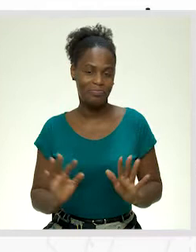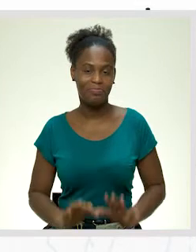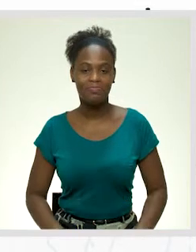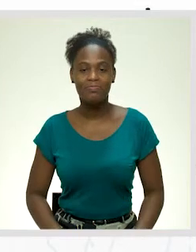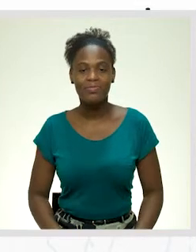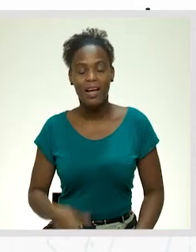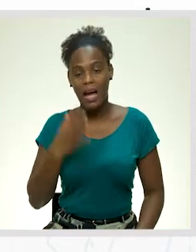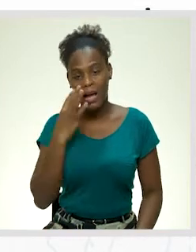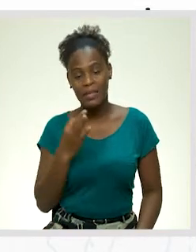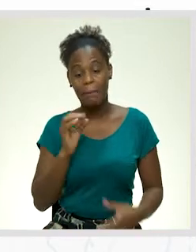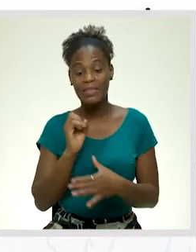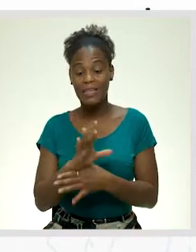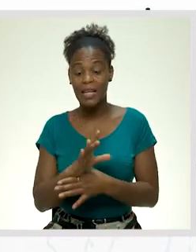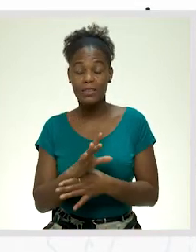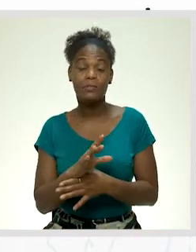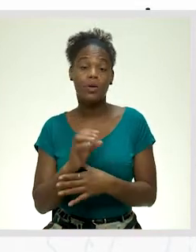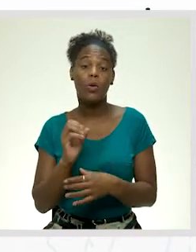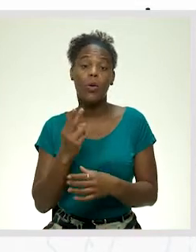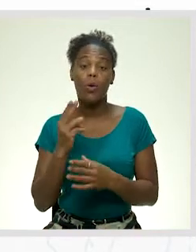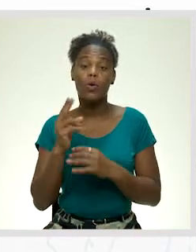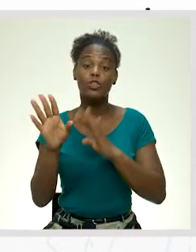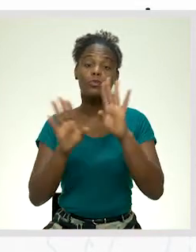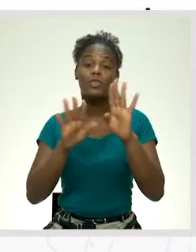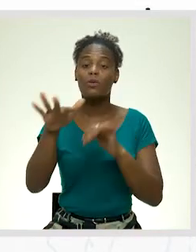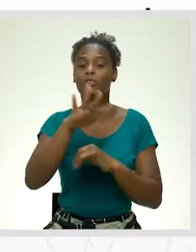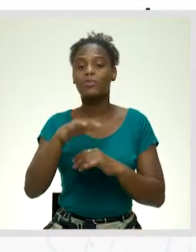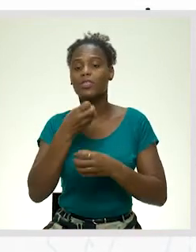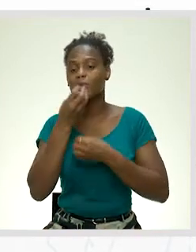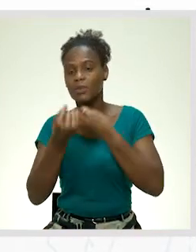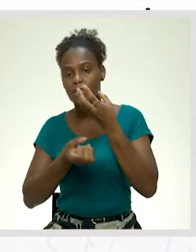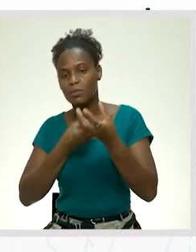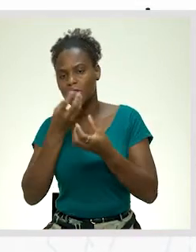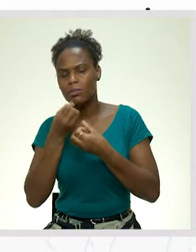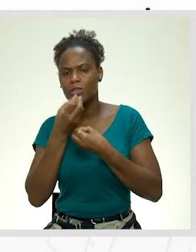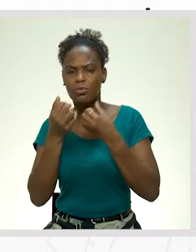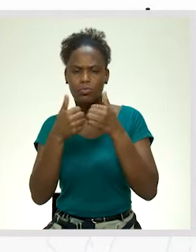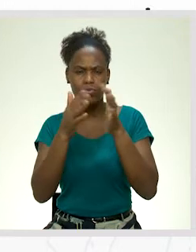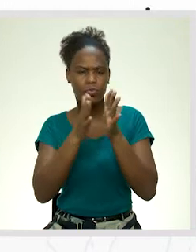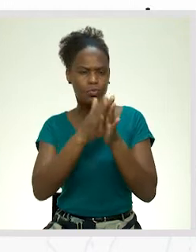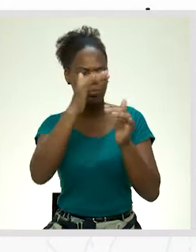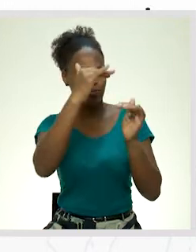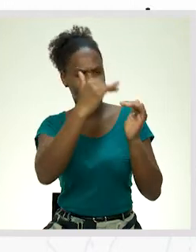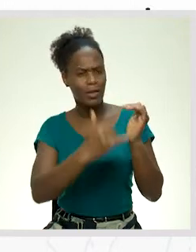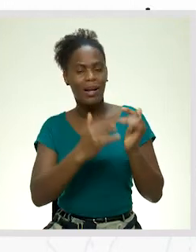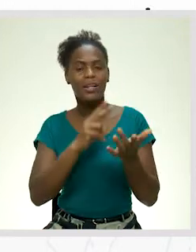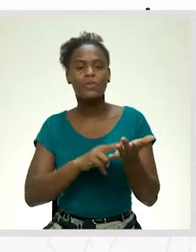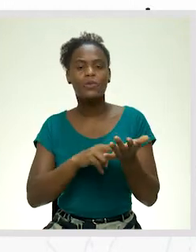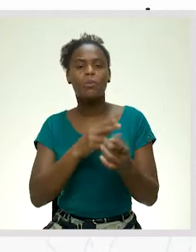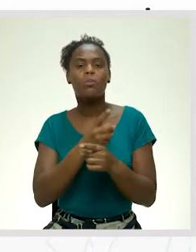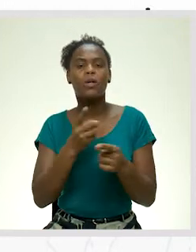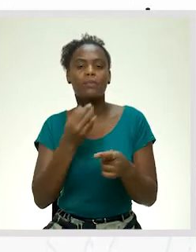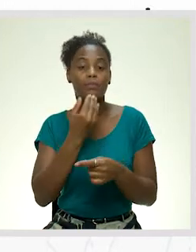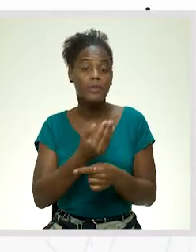Ainda a mensagem, que é a exposição, portanto, o espaço onde se explica detalhadamente o motivo do pedido, enumerando